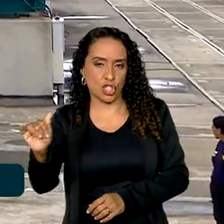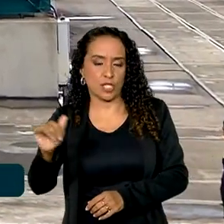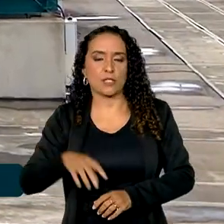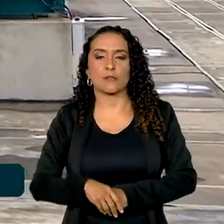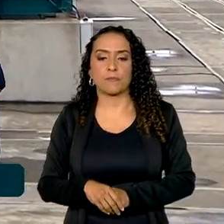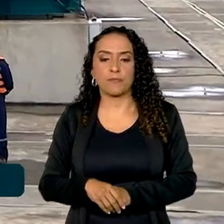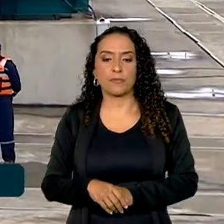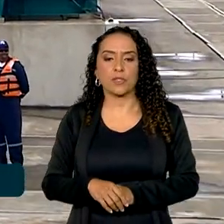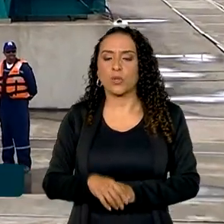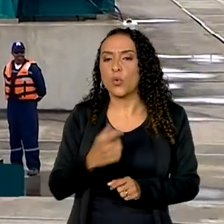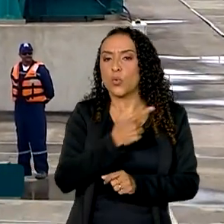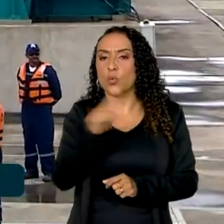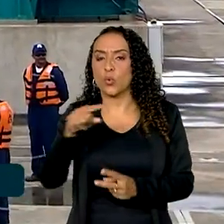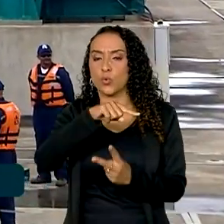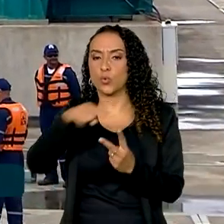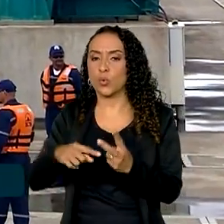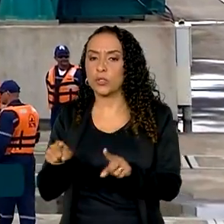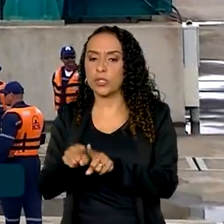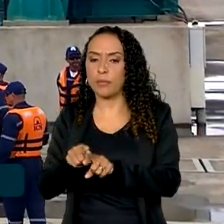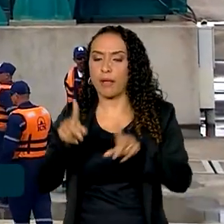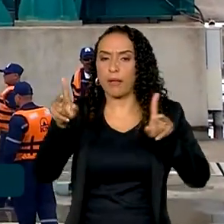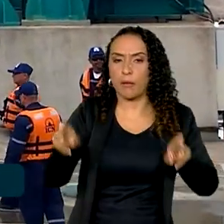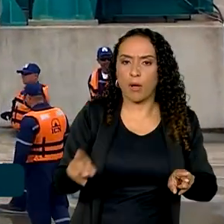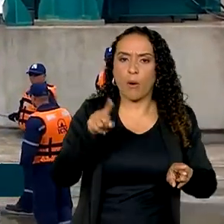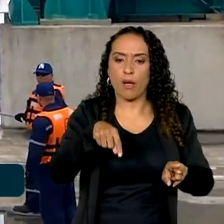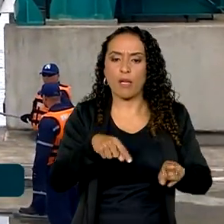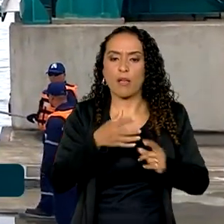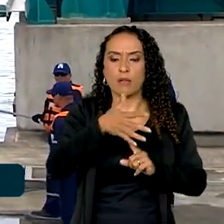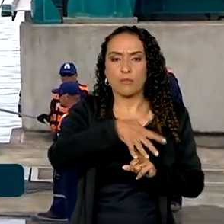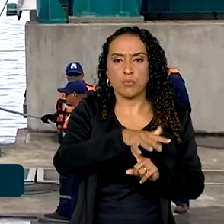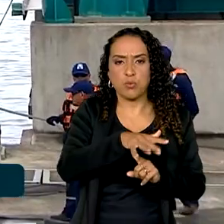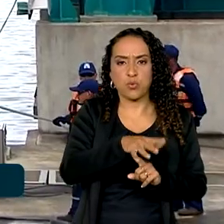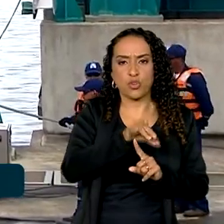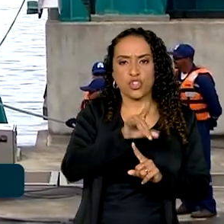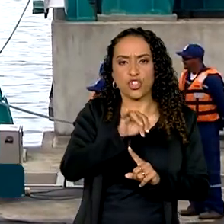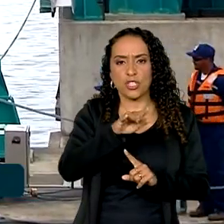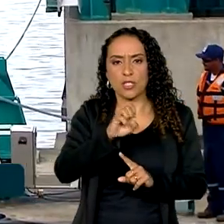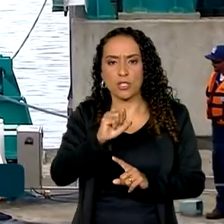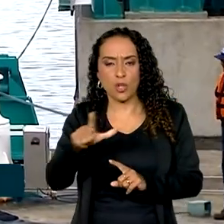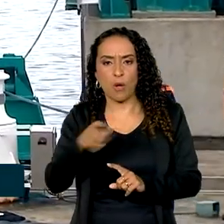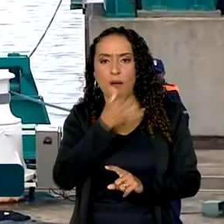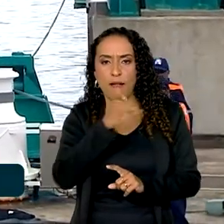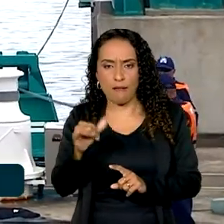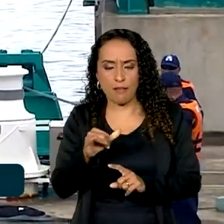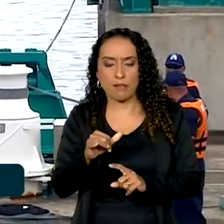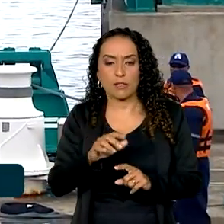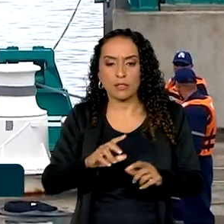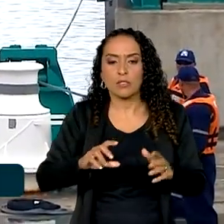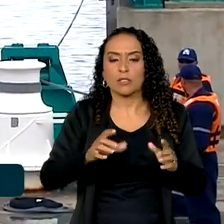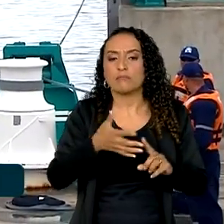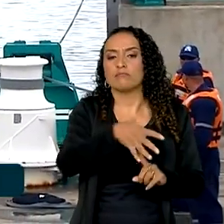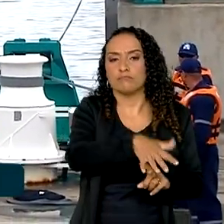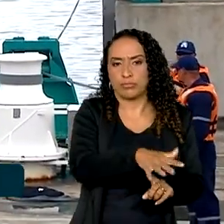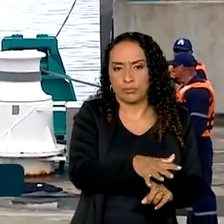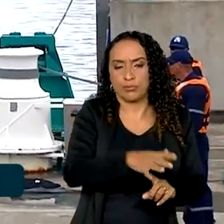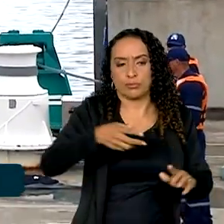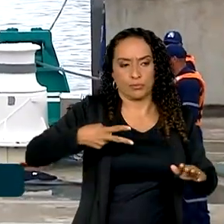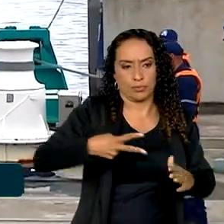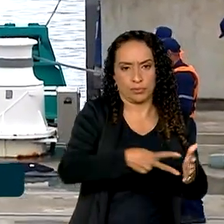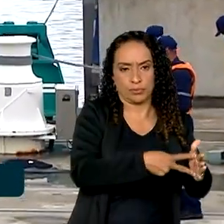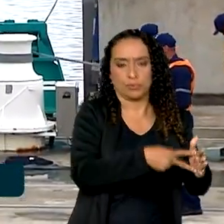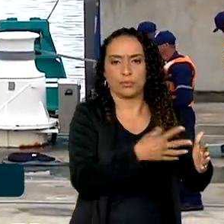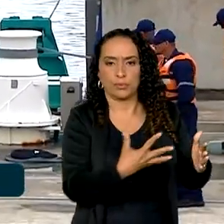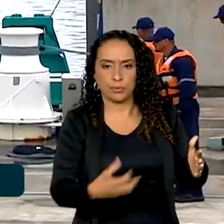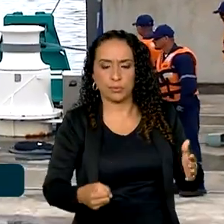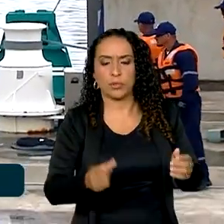Assim como os outros dois, ele é movido por um motor diesel elétrico, que recarrega baterias, permitindo